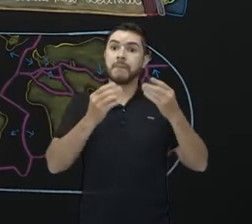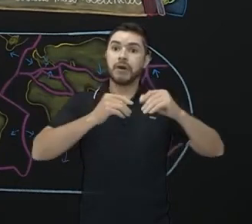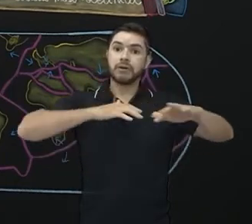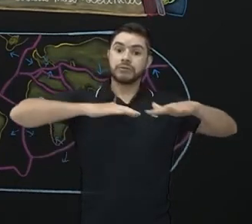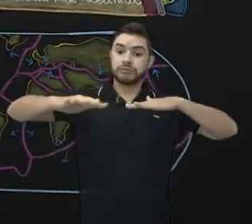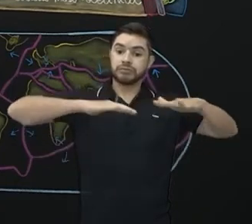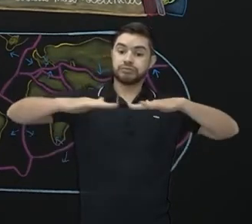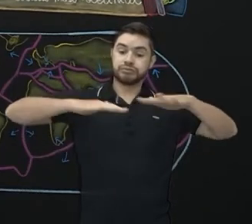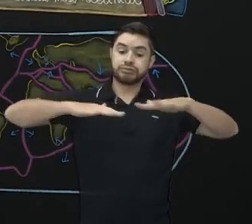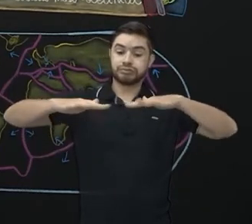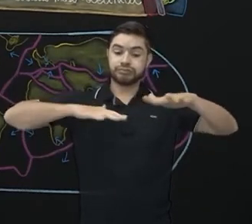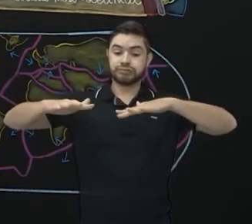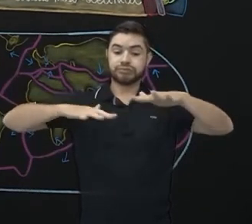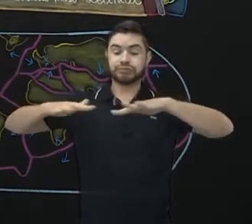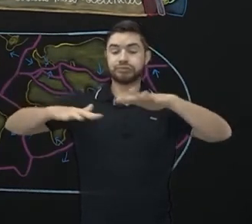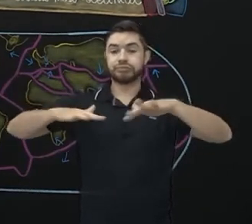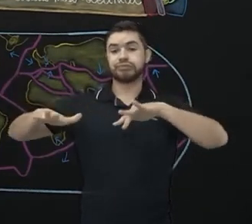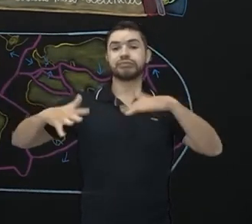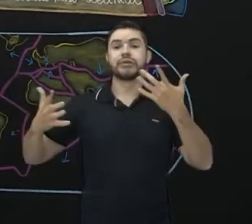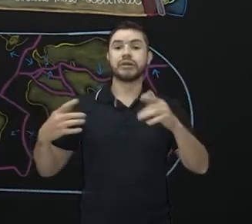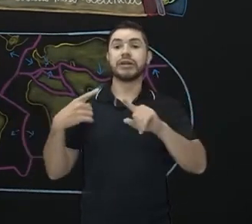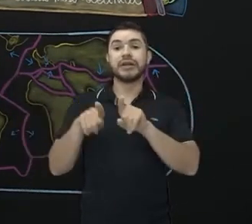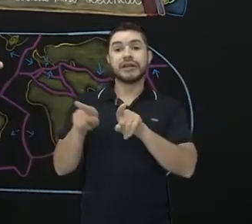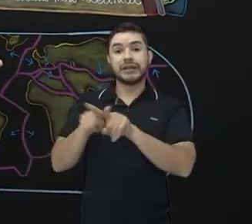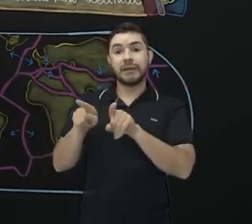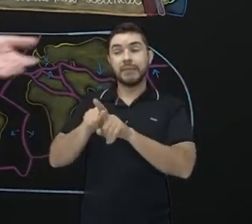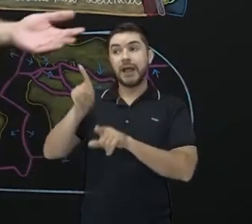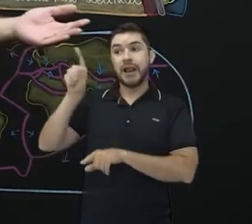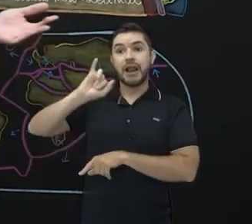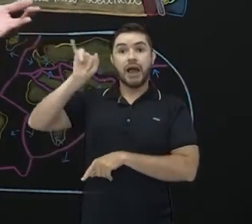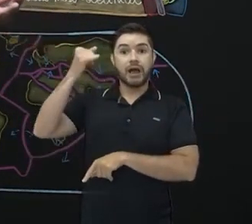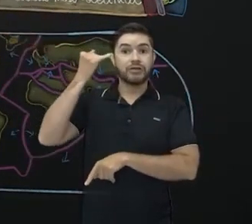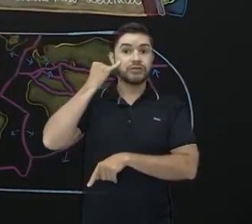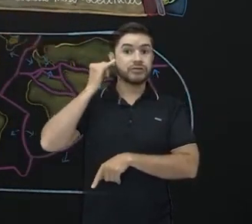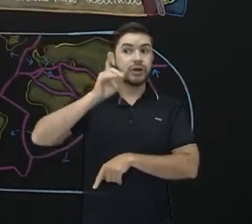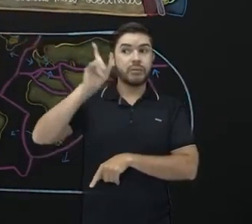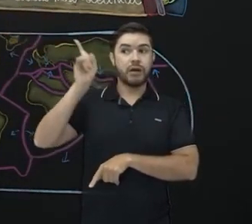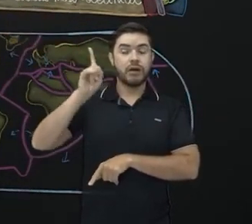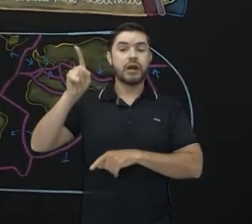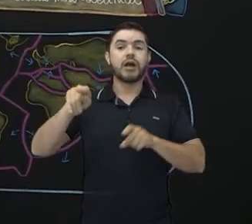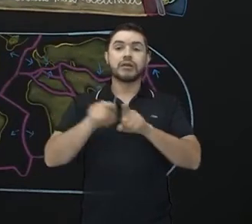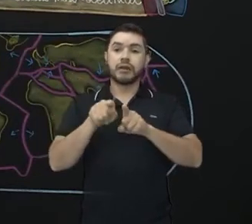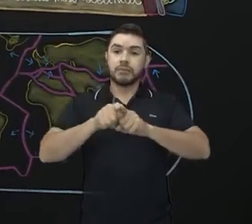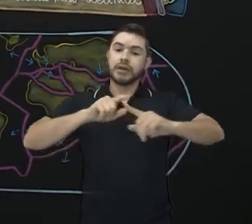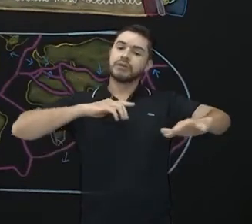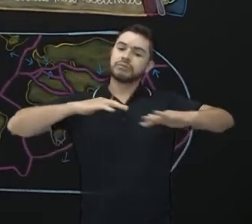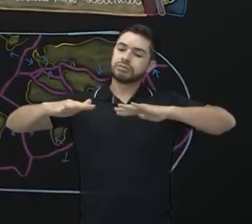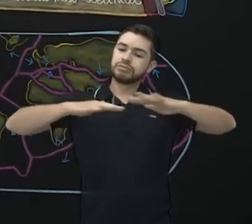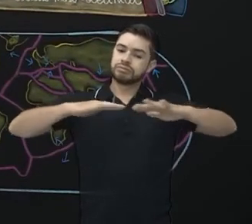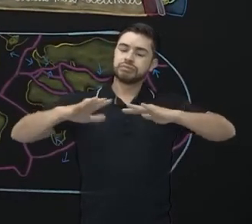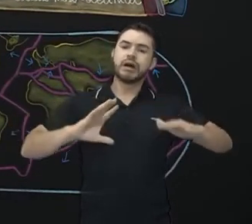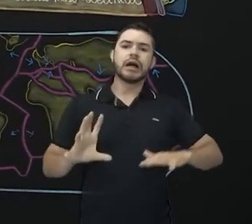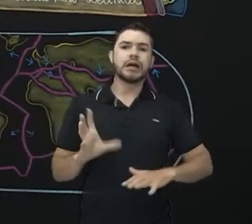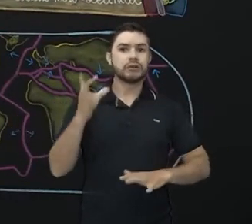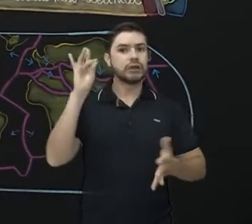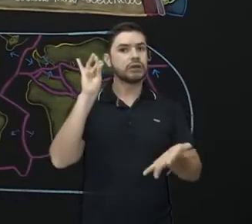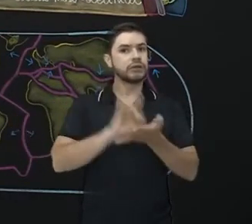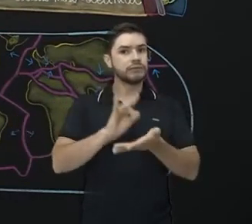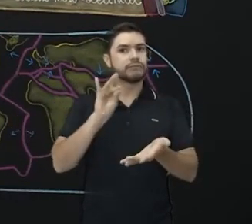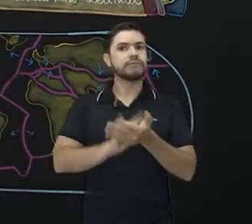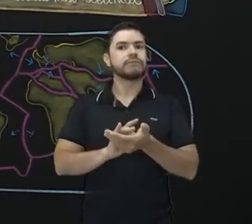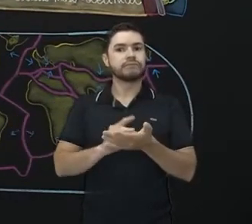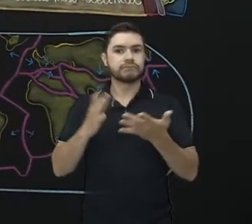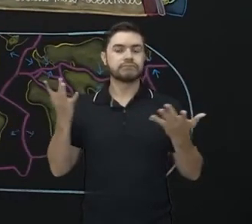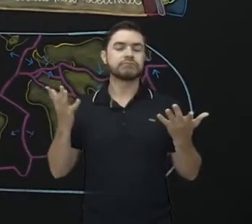placas tectônicas constante. Na região do Japão, nas áreas onde há encontro das placas, na Cordilheira de